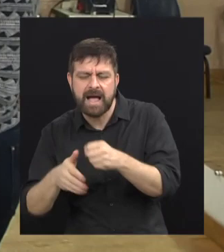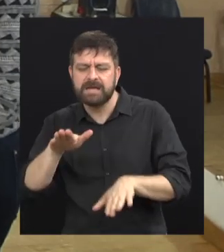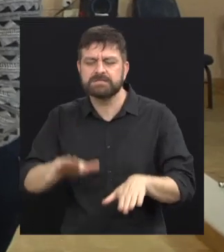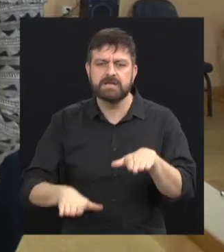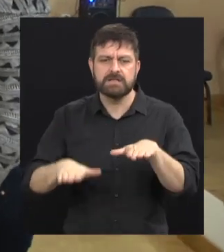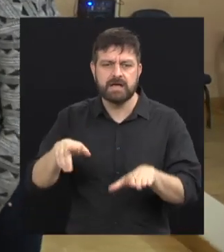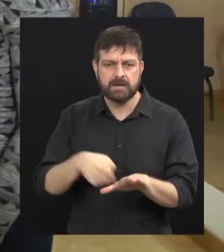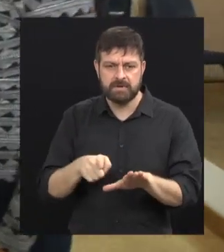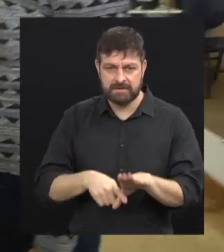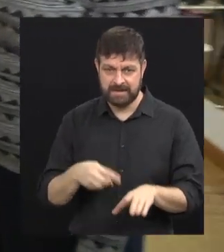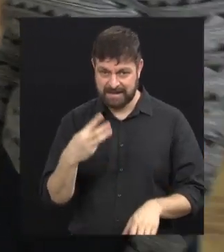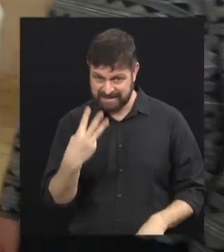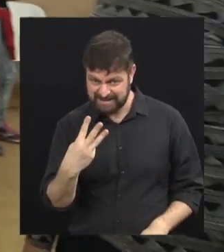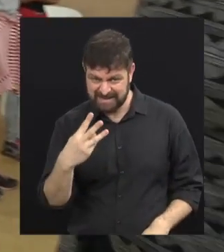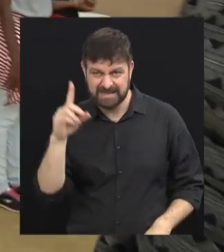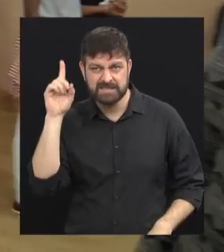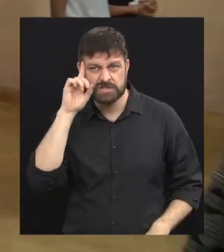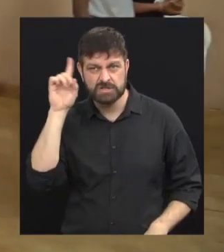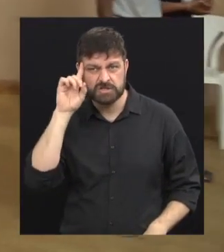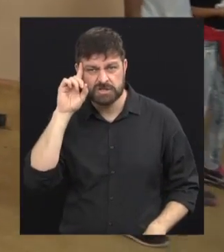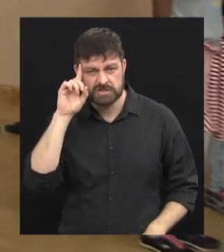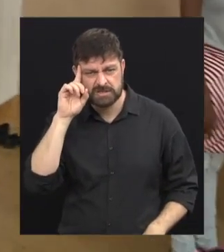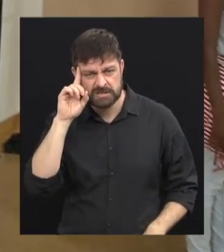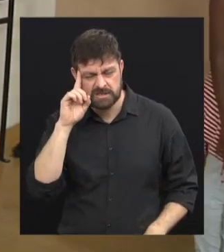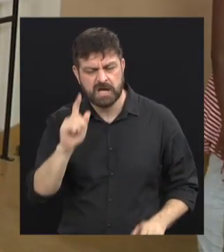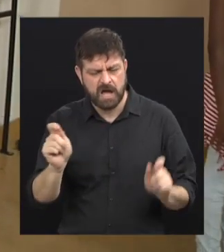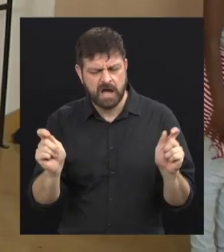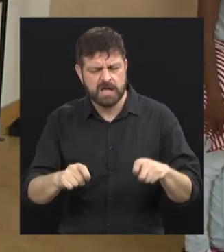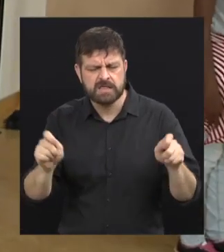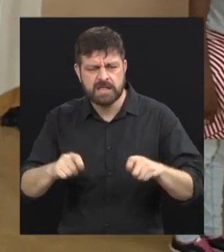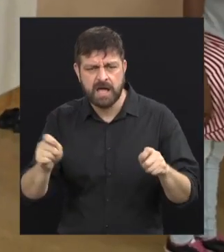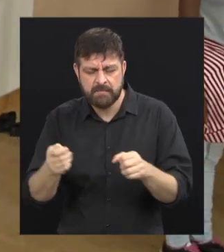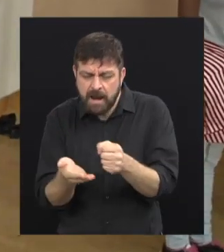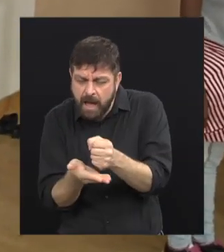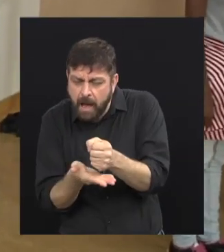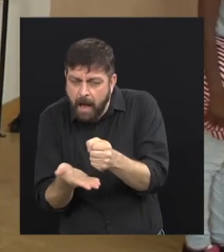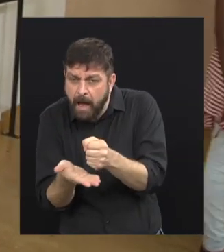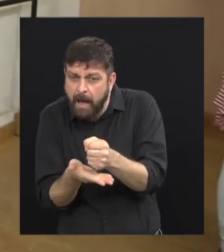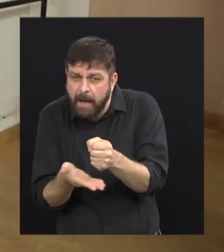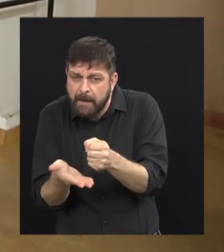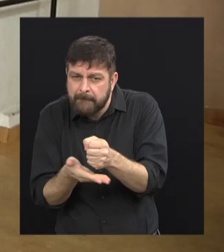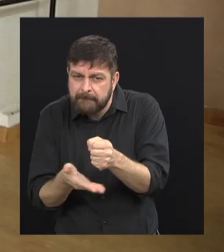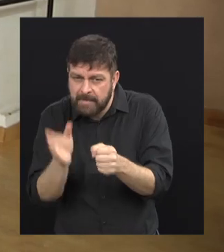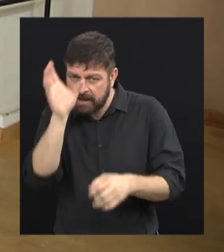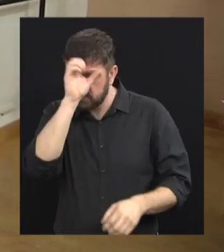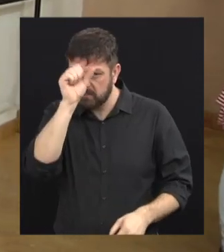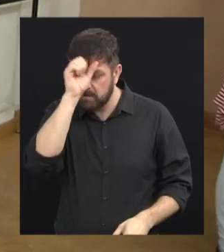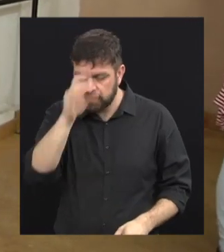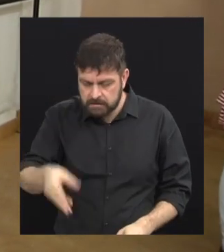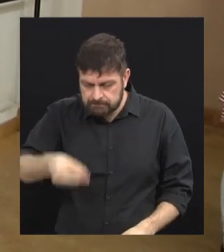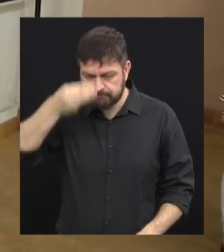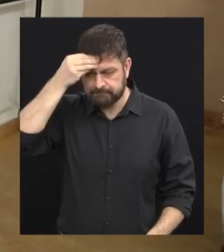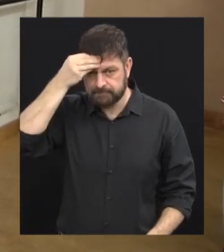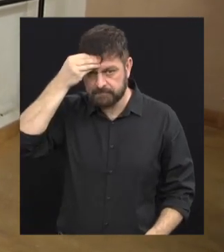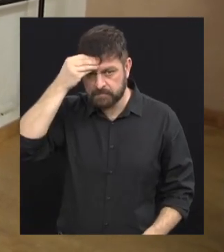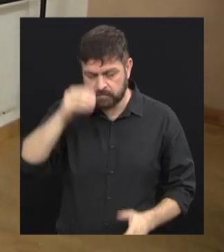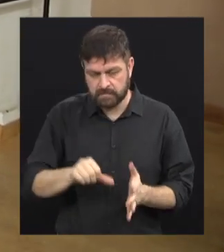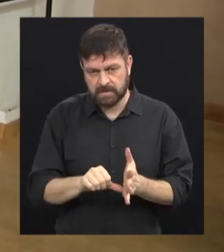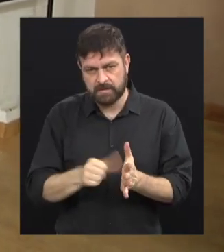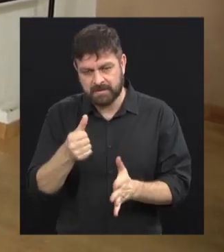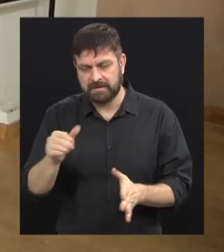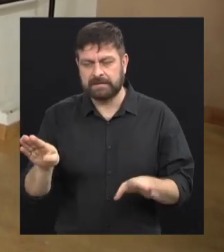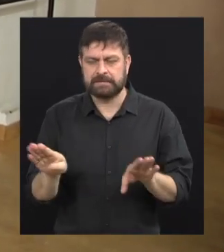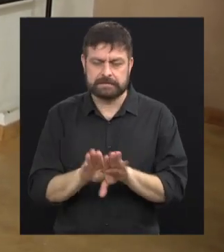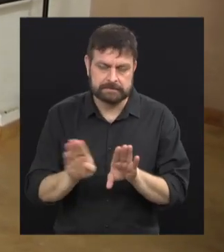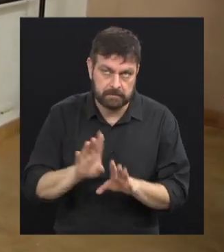sapateado, Jéssica? Três aulas. Três aulas é o ideal pra aprender mesmo. A primeira ainda